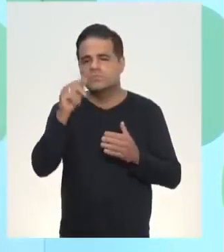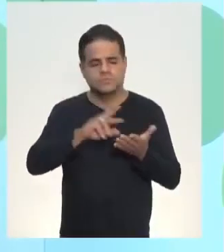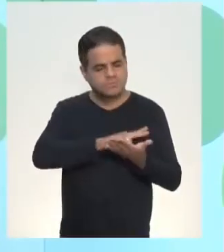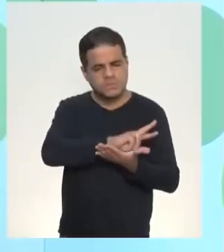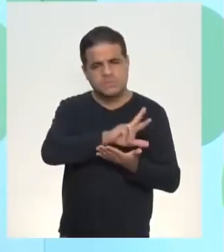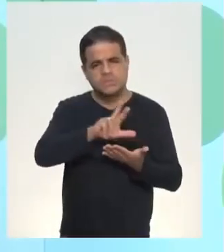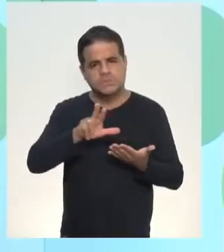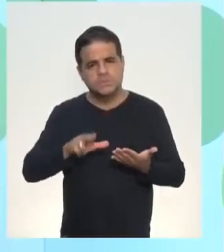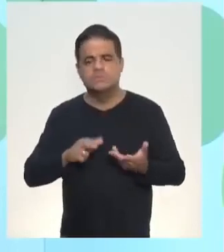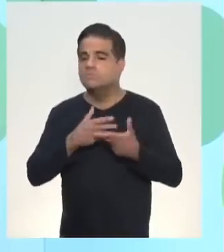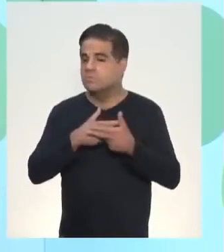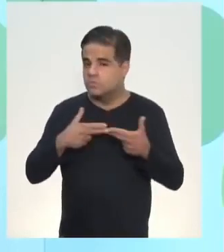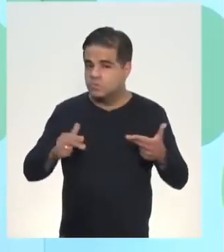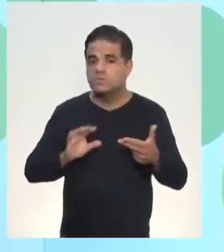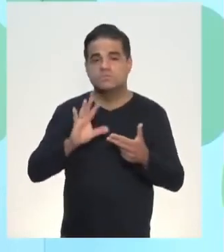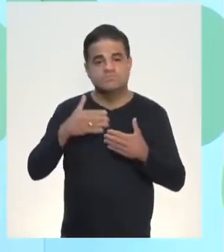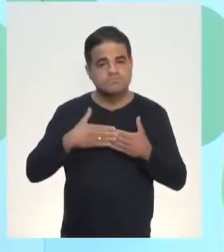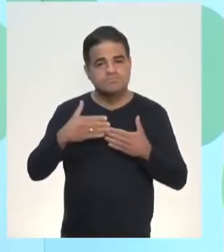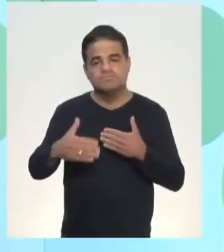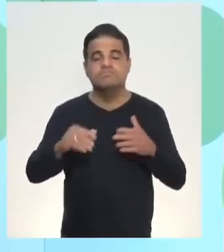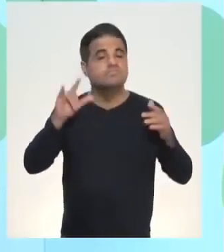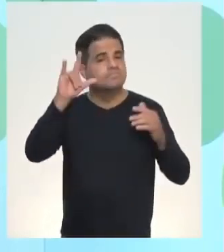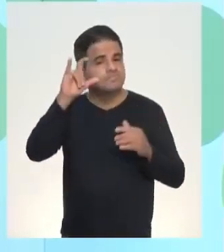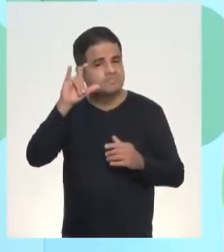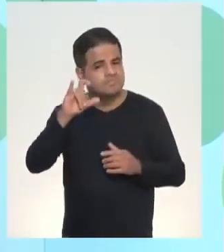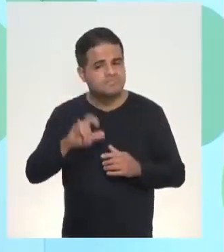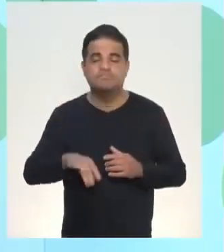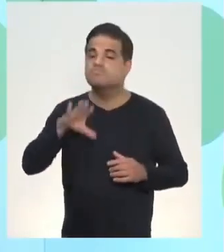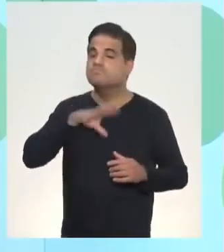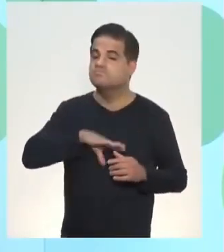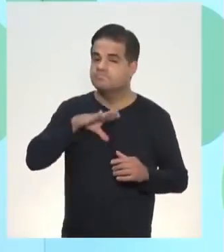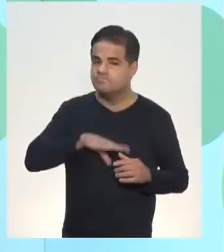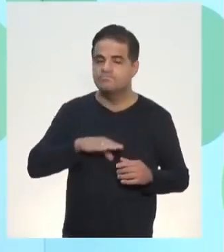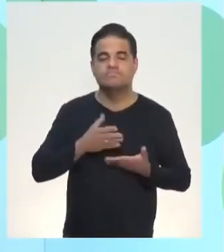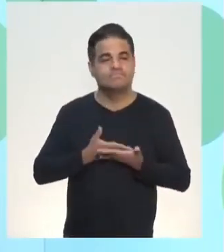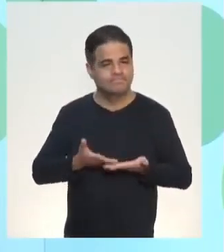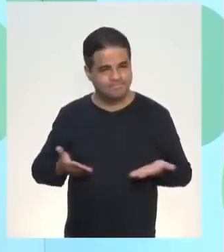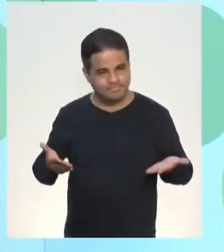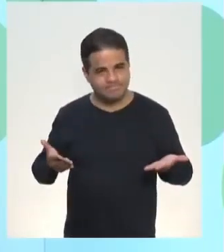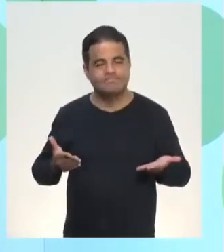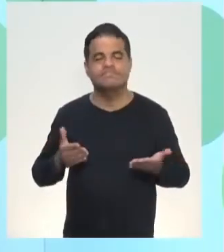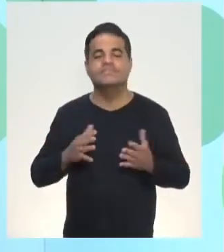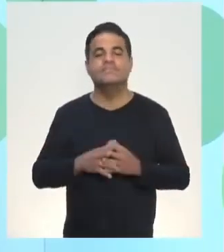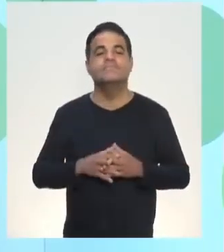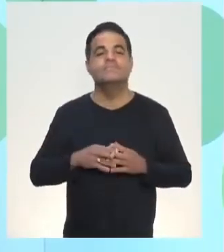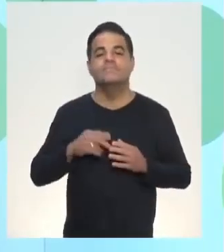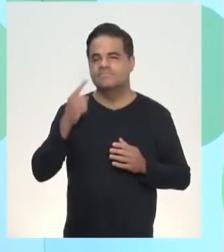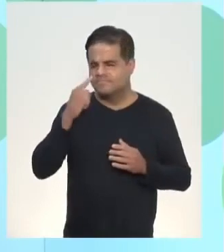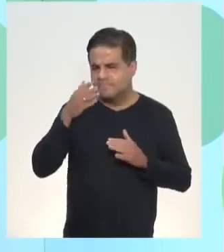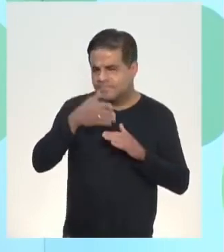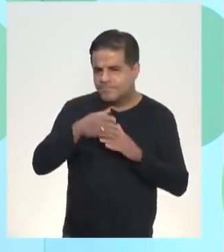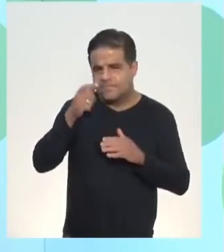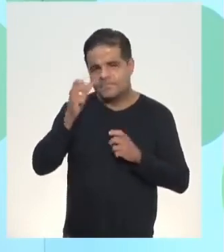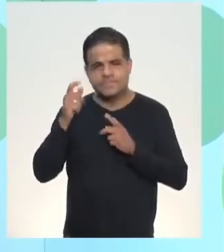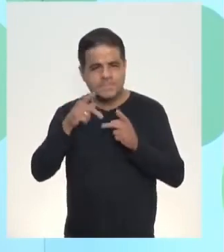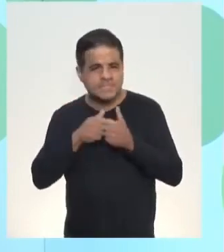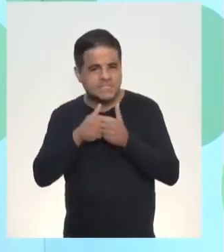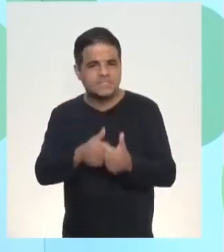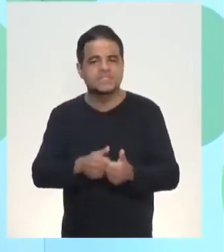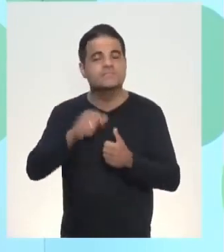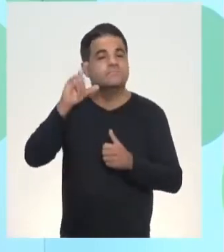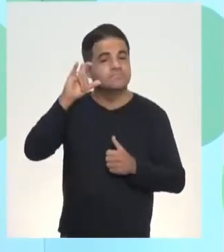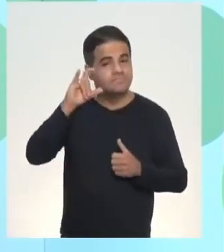outras coisas que acontecem no nosso Instagram, língua portuguesa, cmsp__m, dá uma passadinha lá, segue a gente.